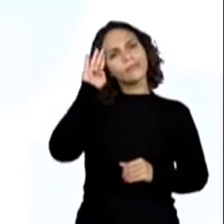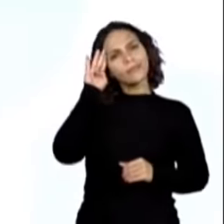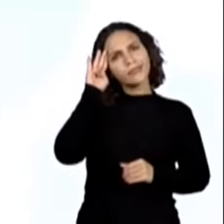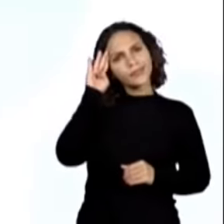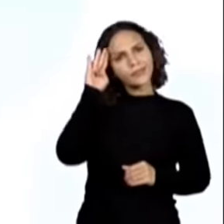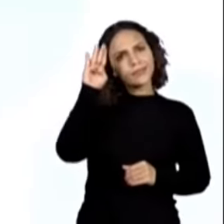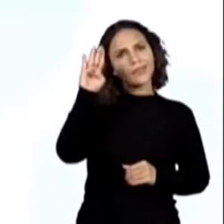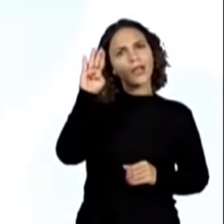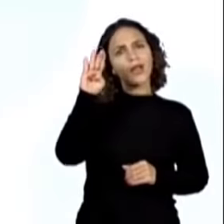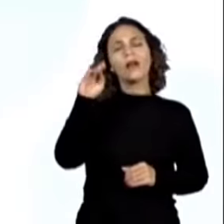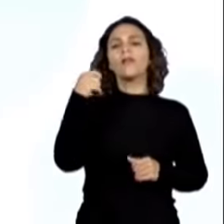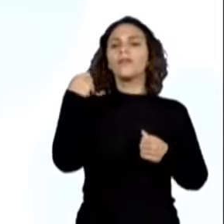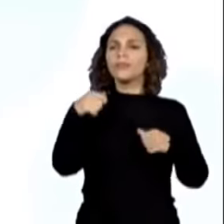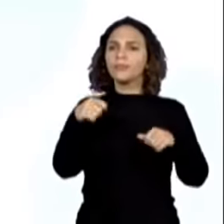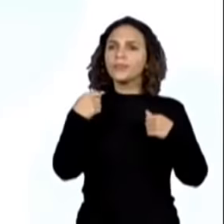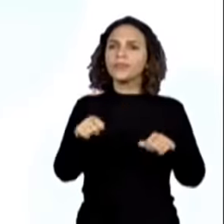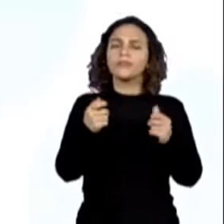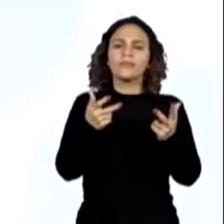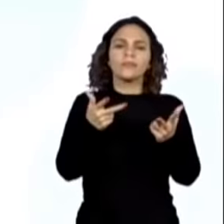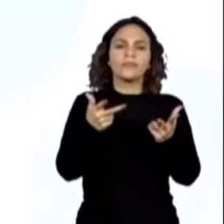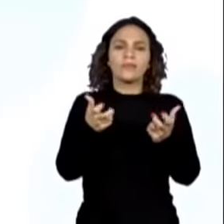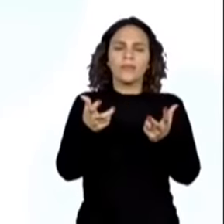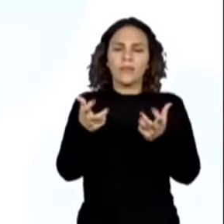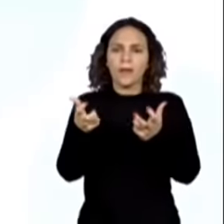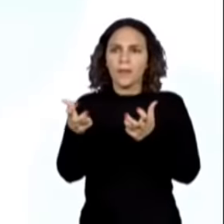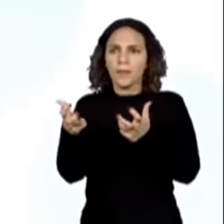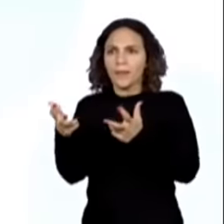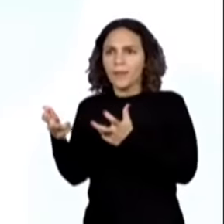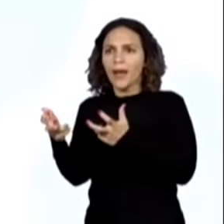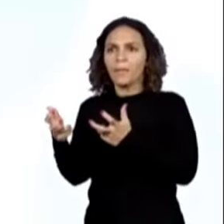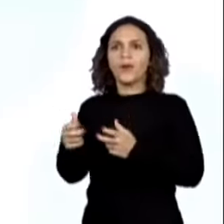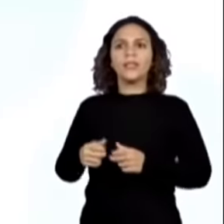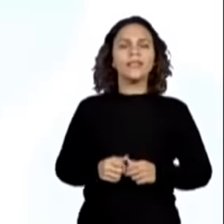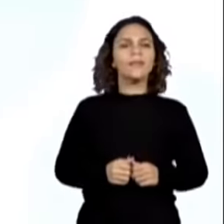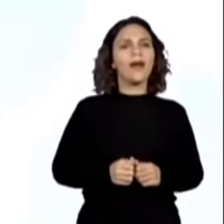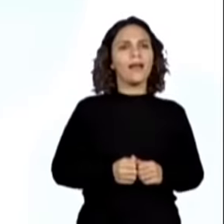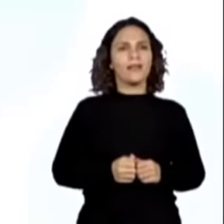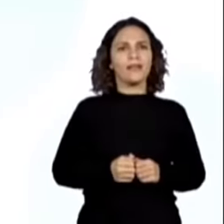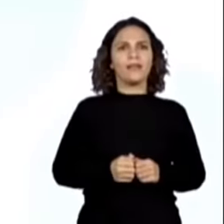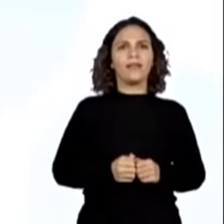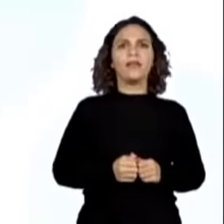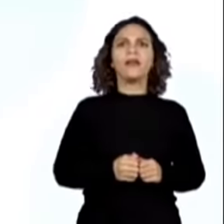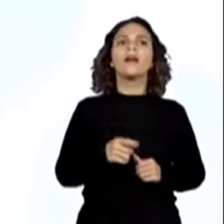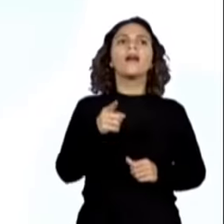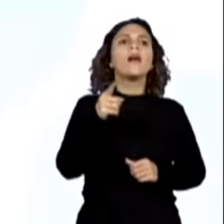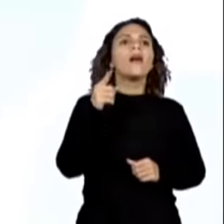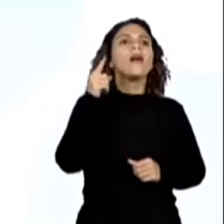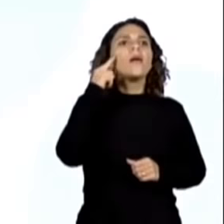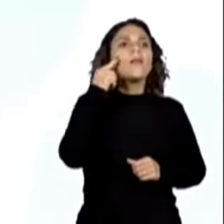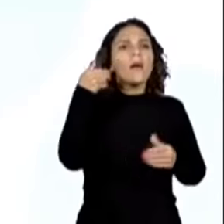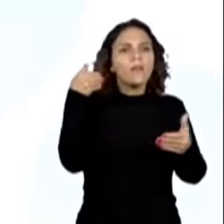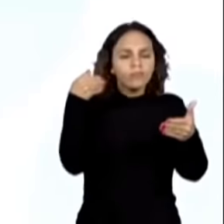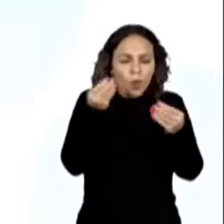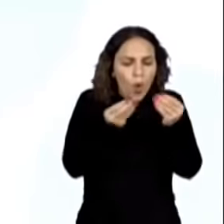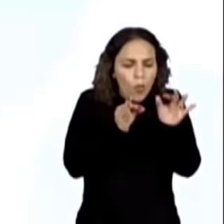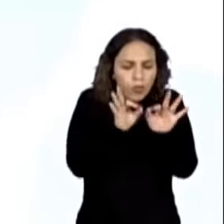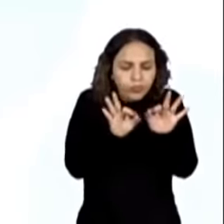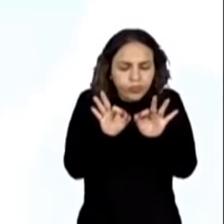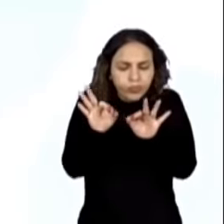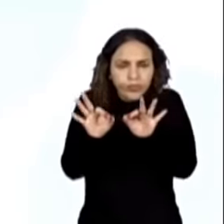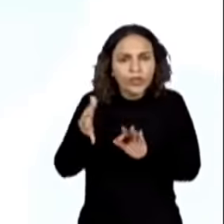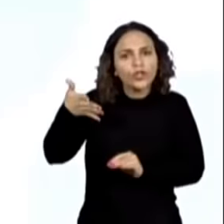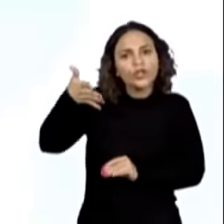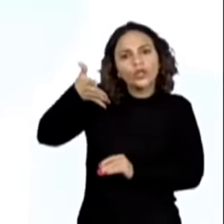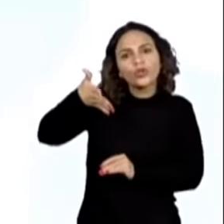observar como as narrativas se organizam, do ponto de vista discursivo,